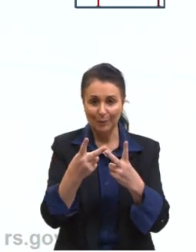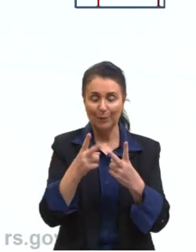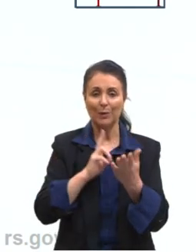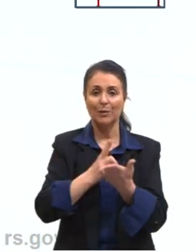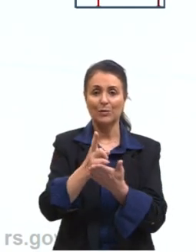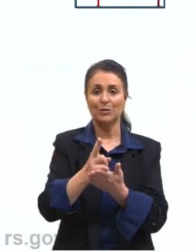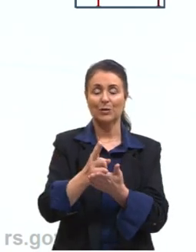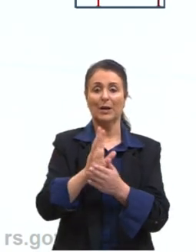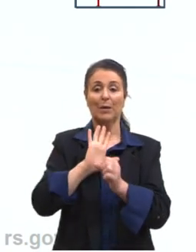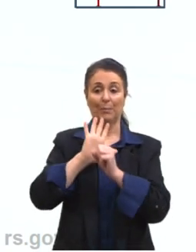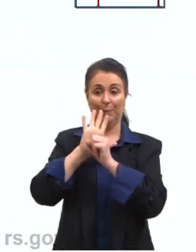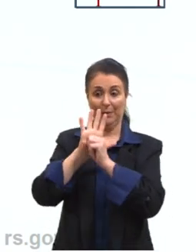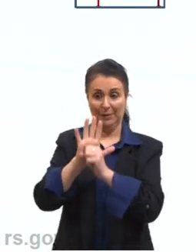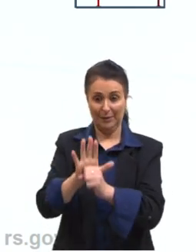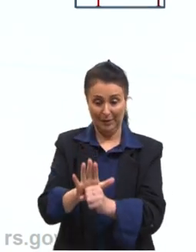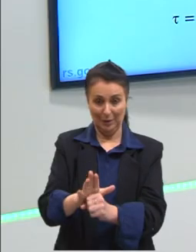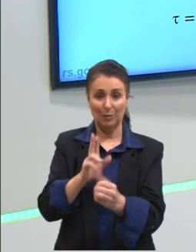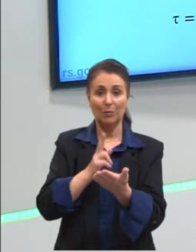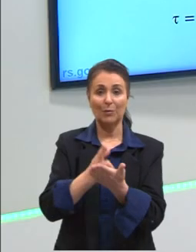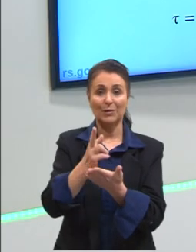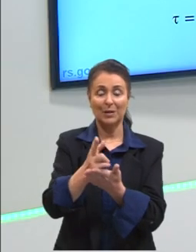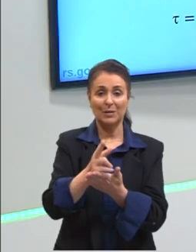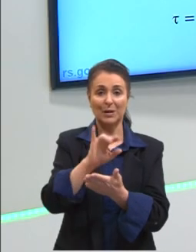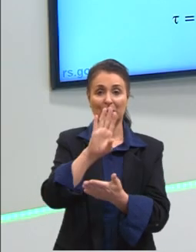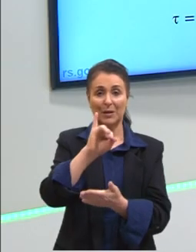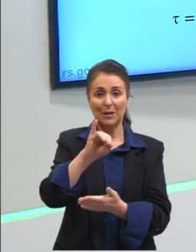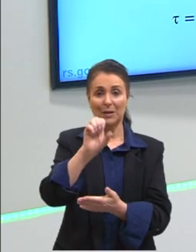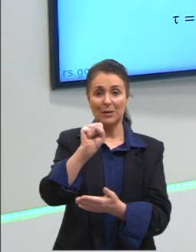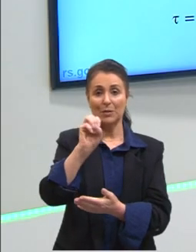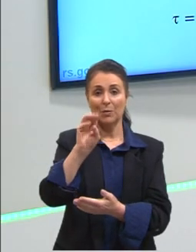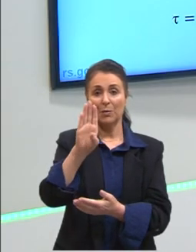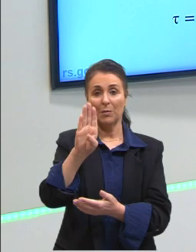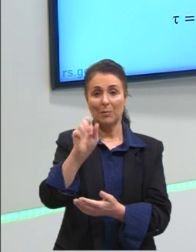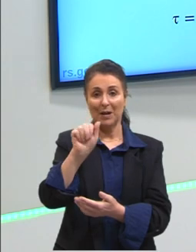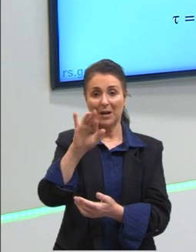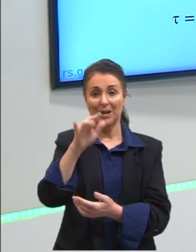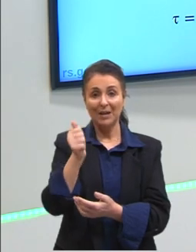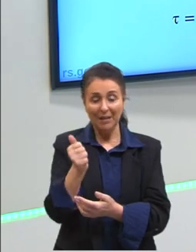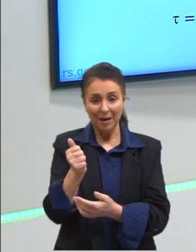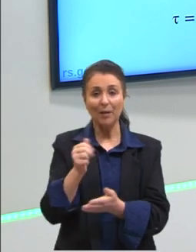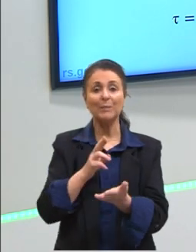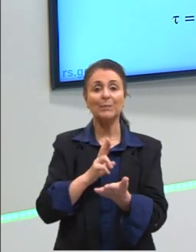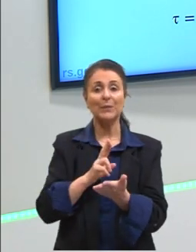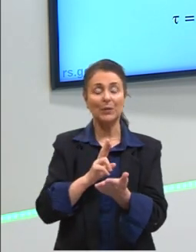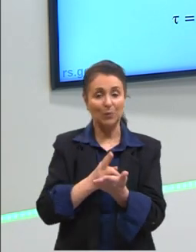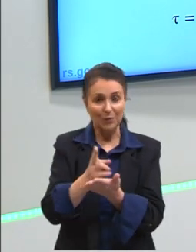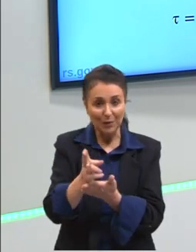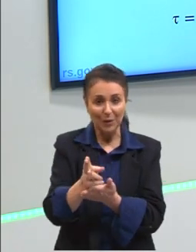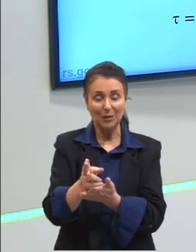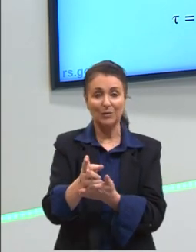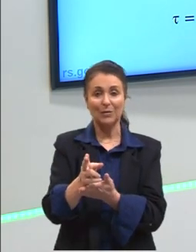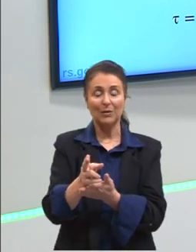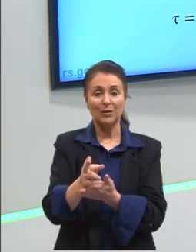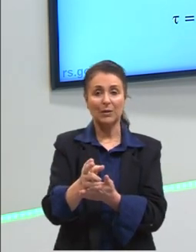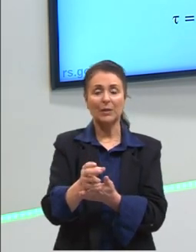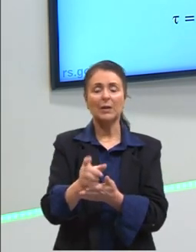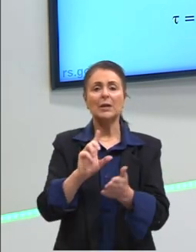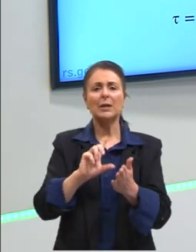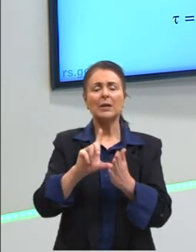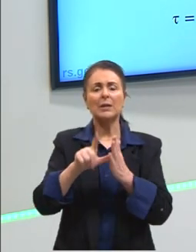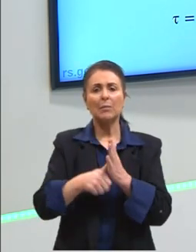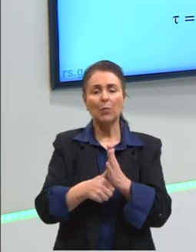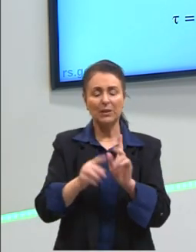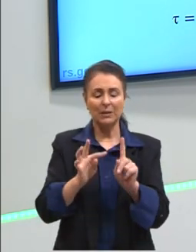pressão constante. E na iso... Na primeira que a gente falou, vai ser a